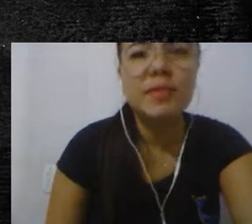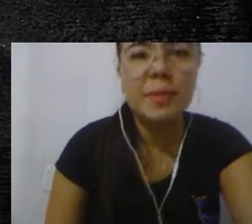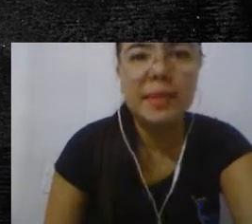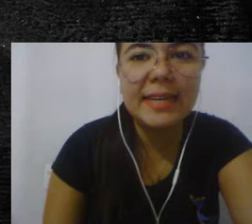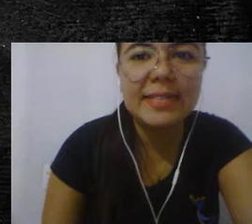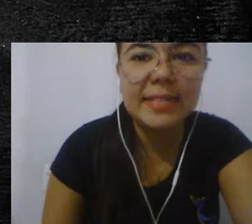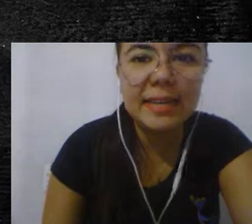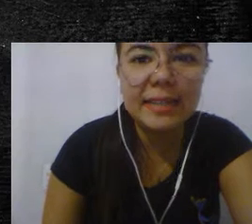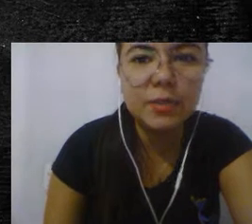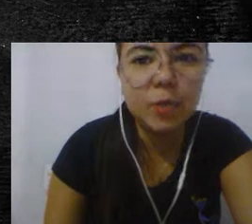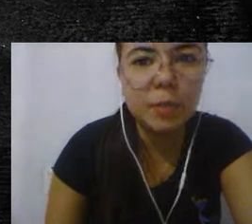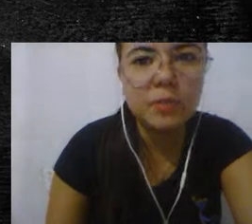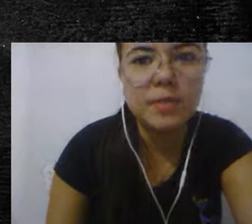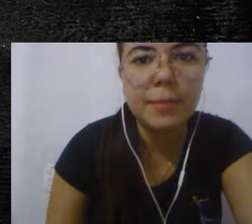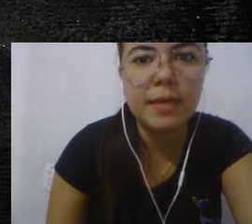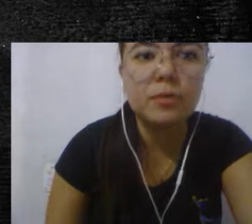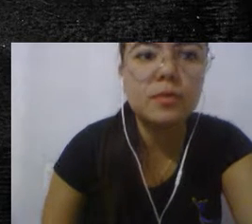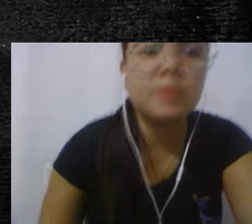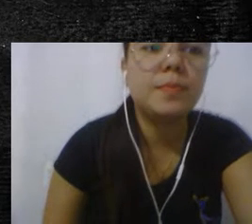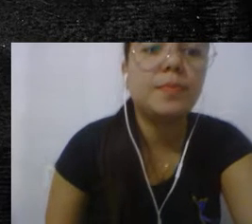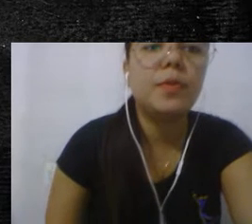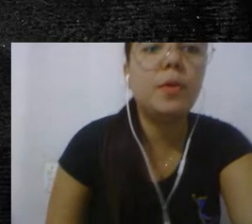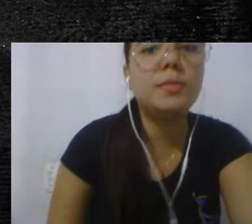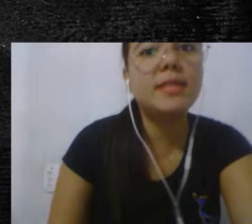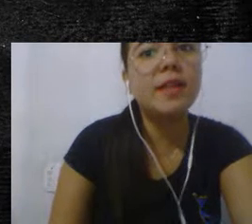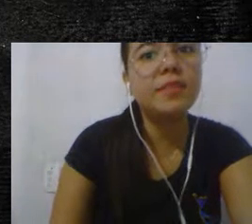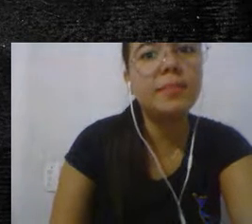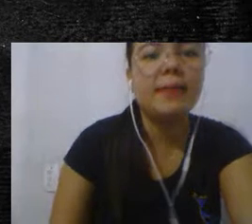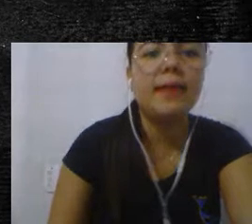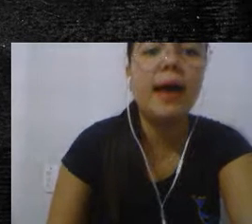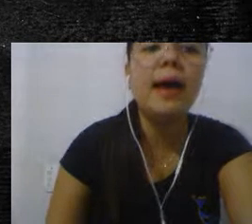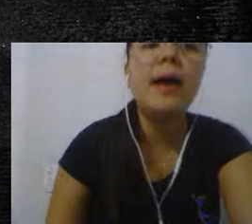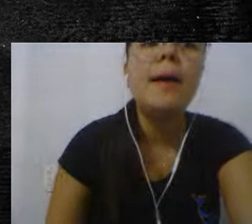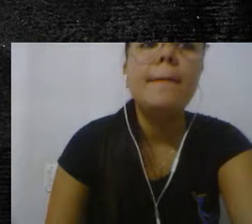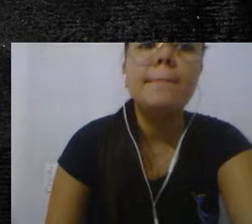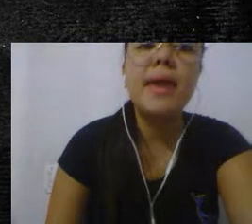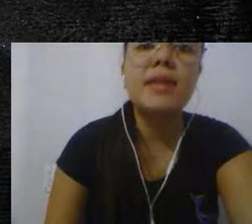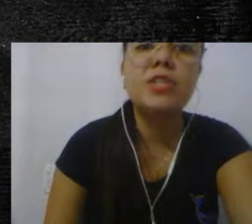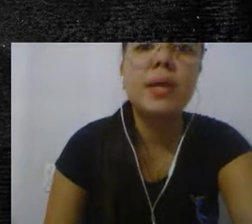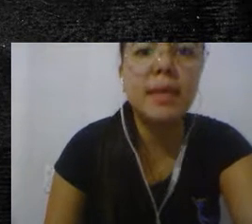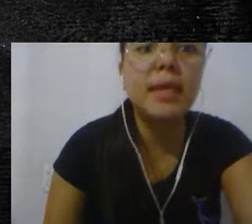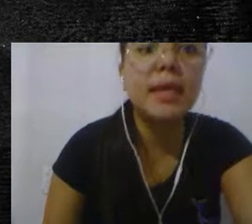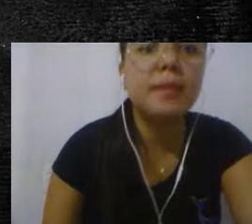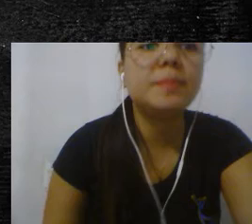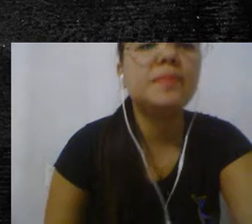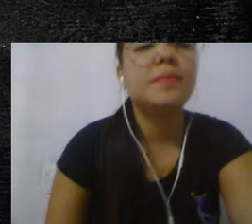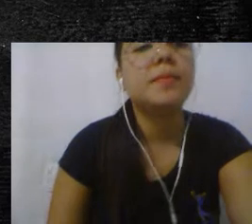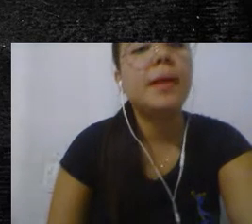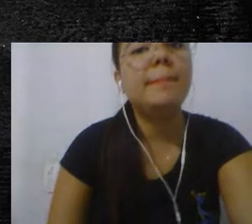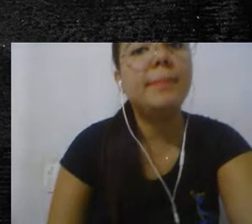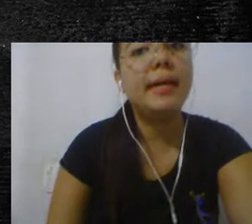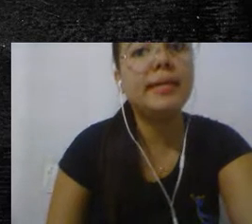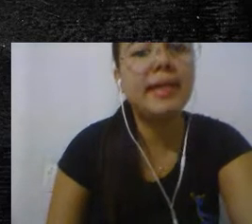Vamos aprender a escrita do nome dos amigos? Observem bem, tá? Benjamim,